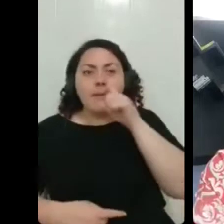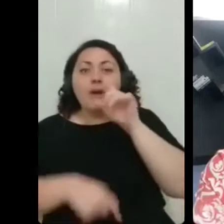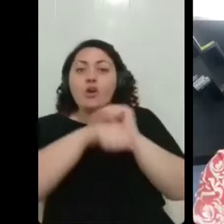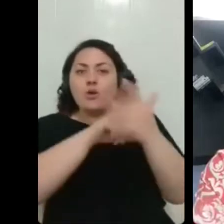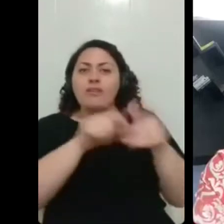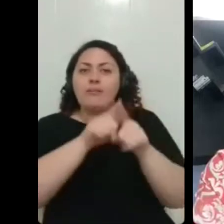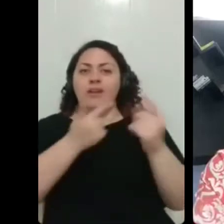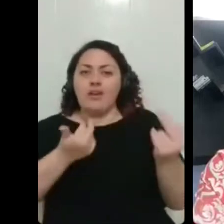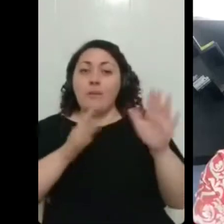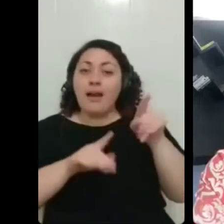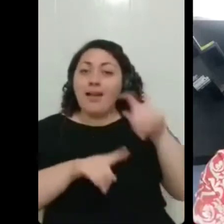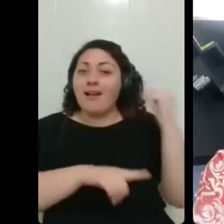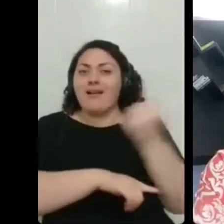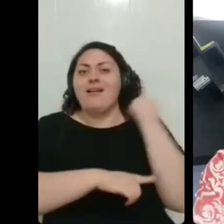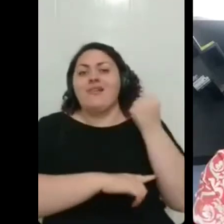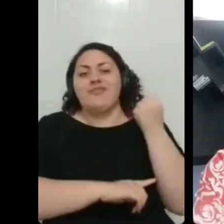situação